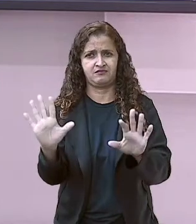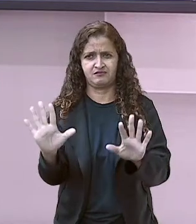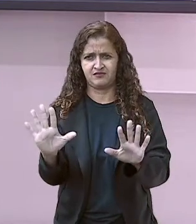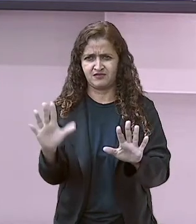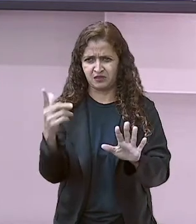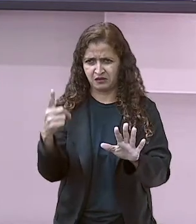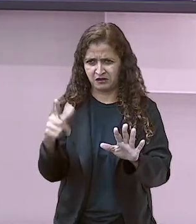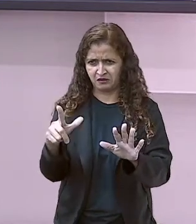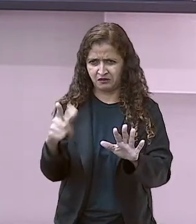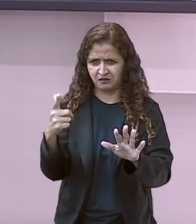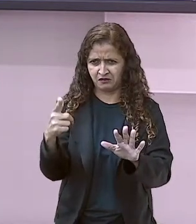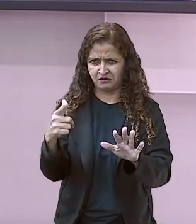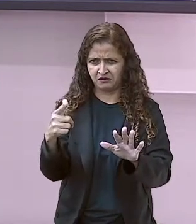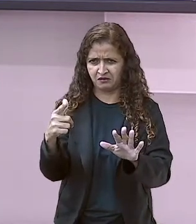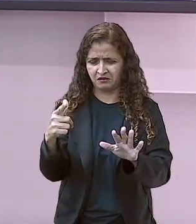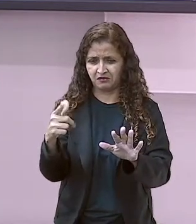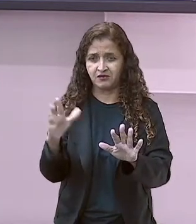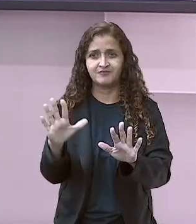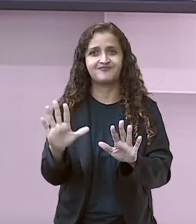consegue fazer isso?